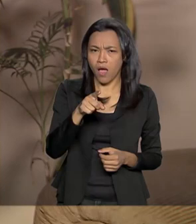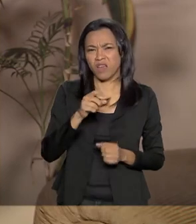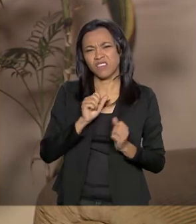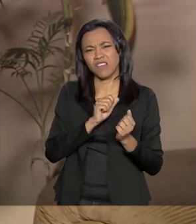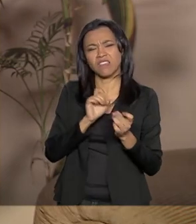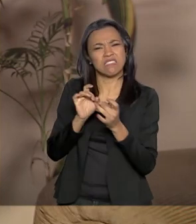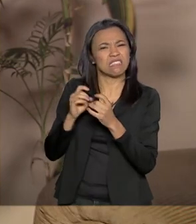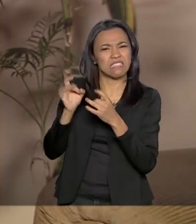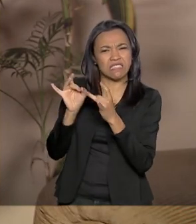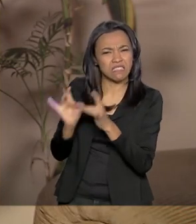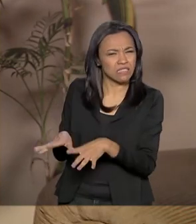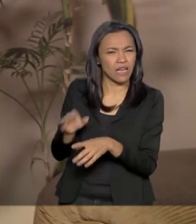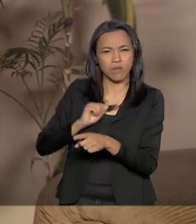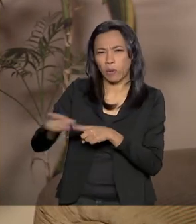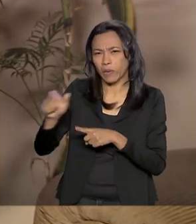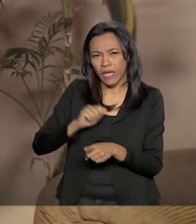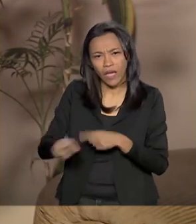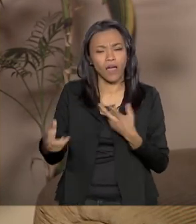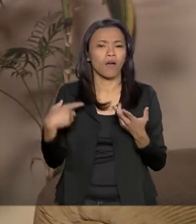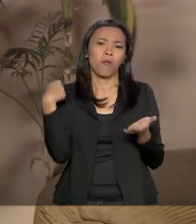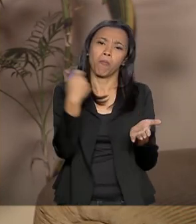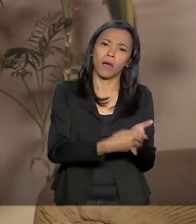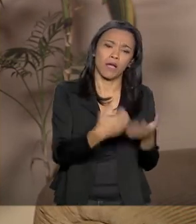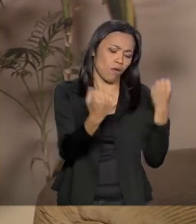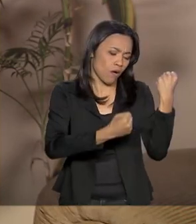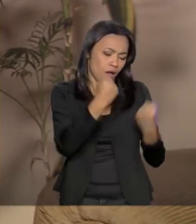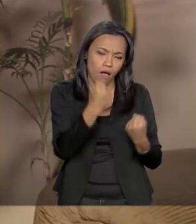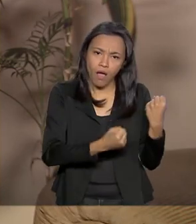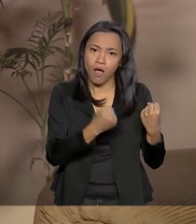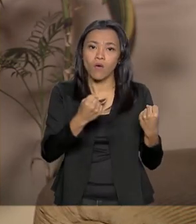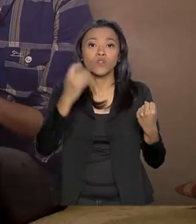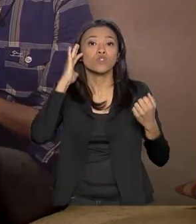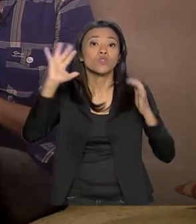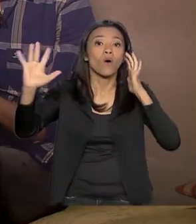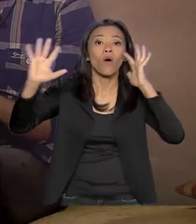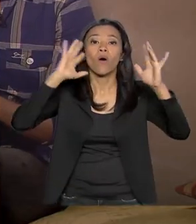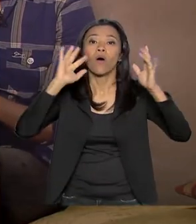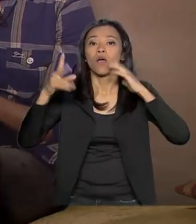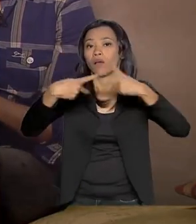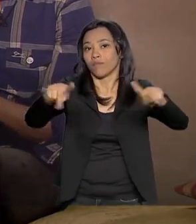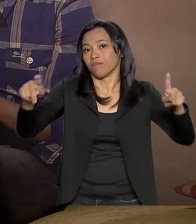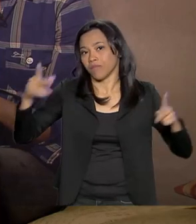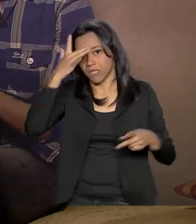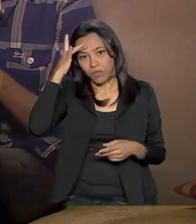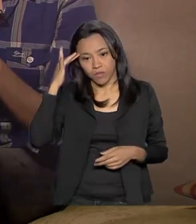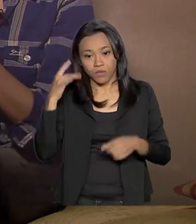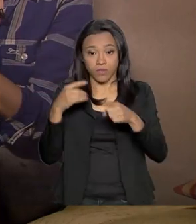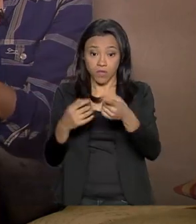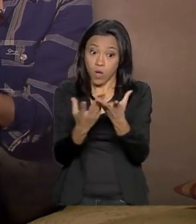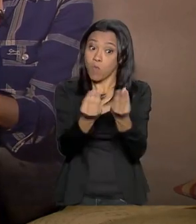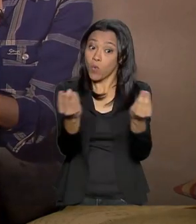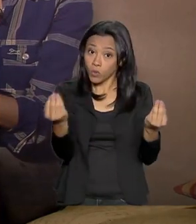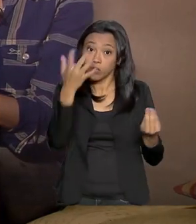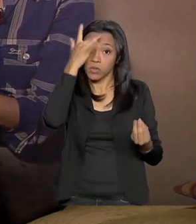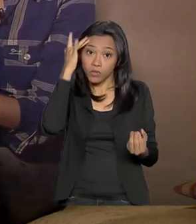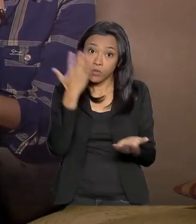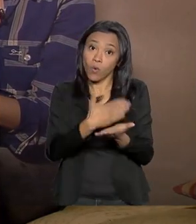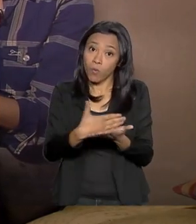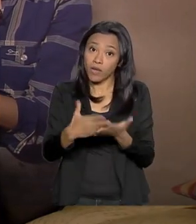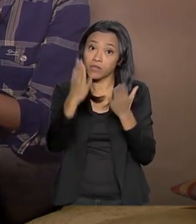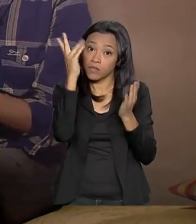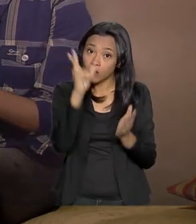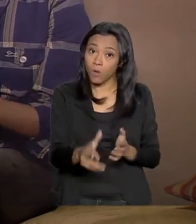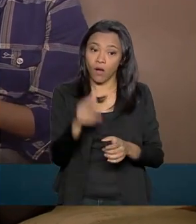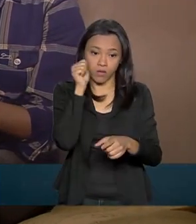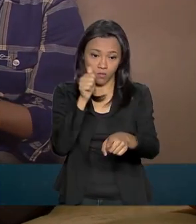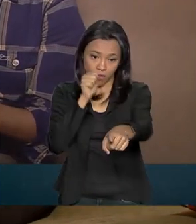aluguel, pagar uma prestação de um carro. Enfim, elas começam a sonhar. Muita gente começa revendendo produtos como a